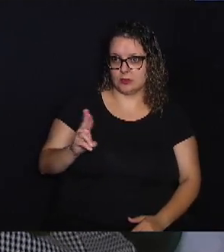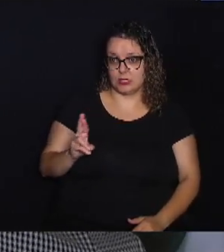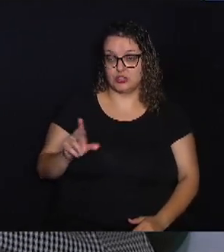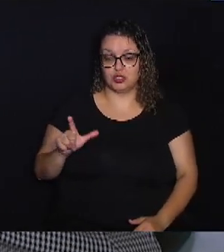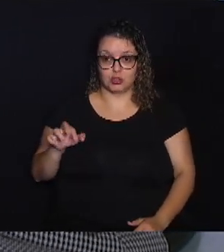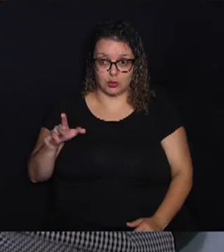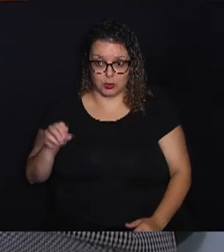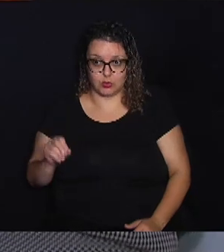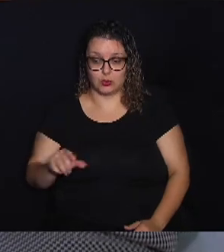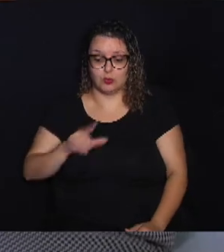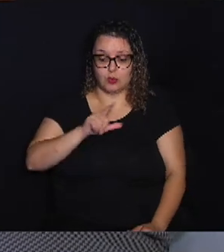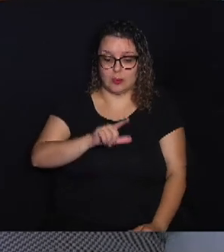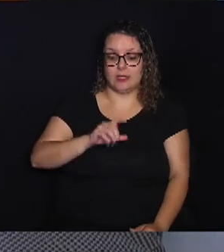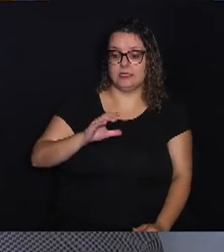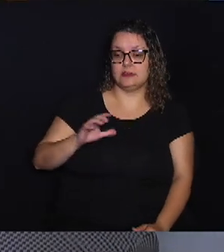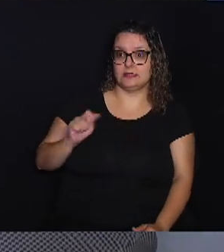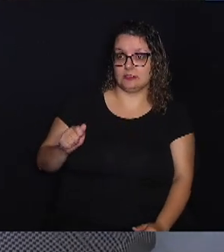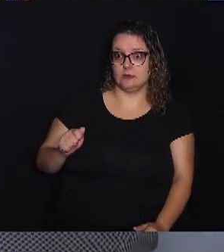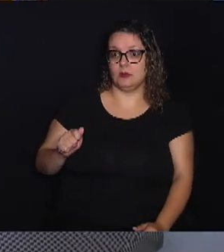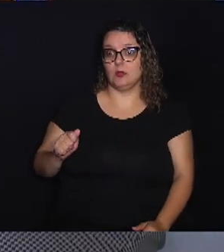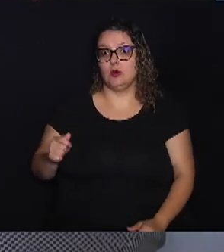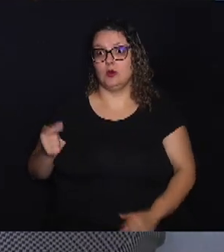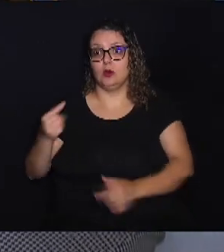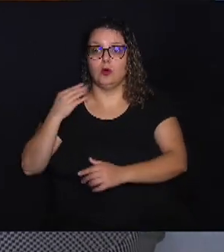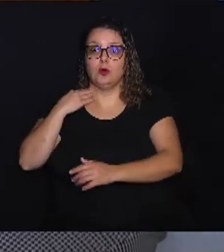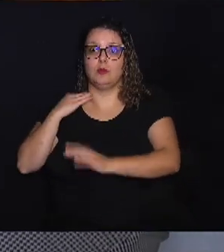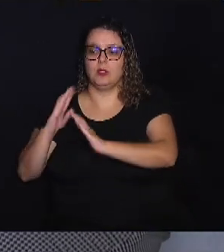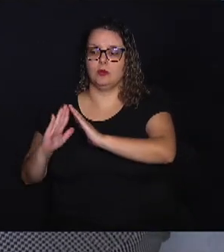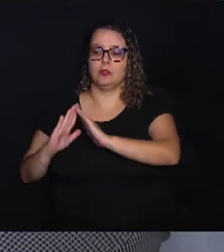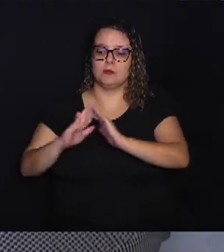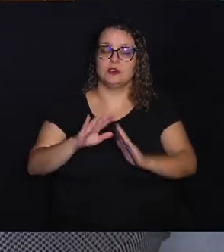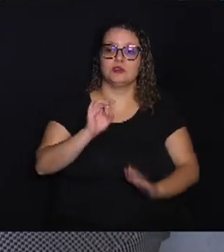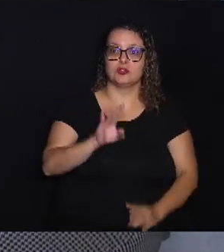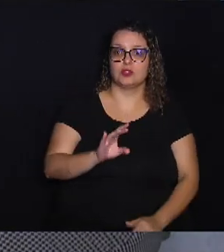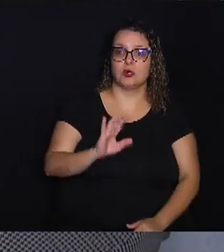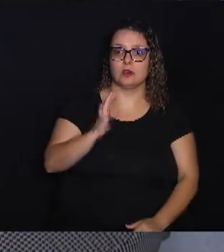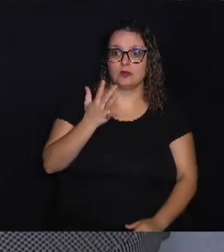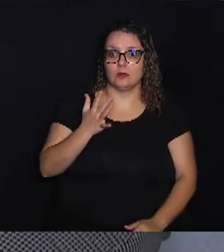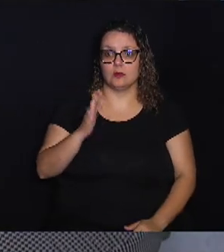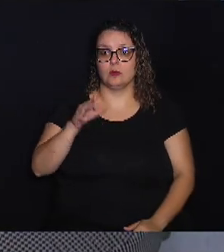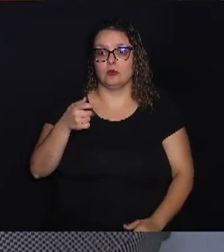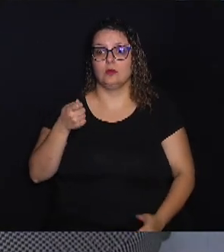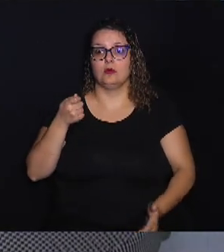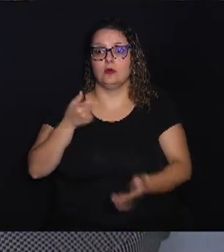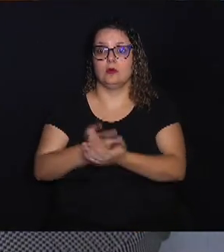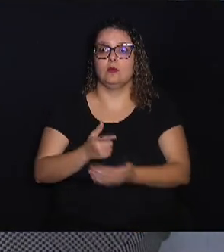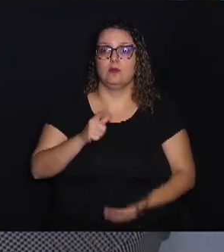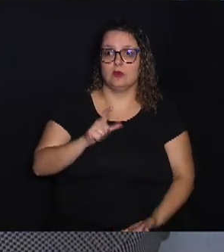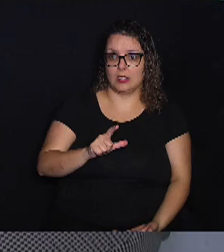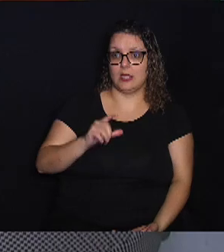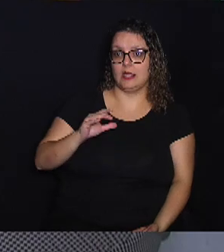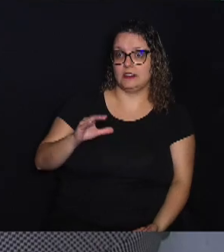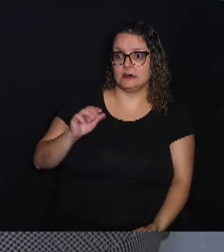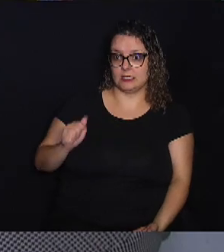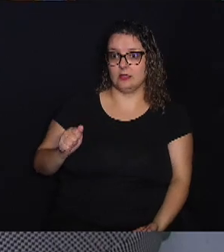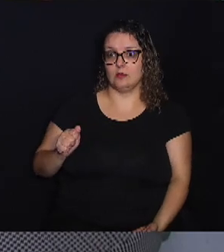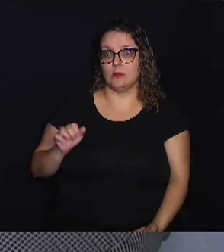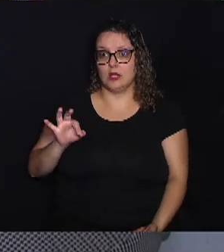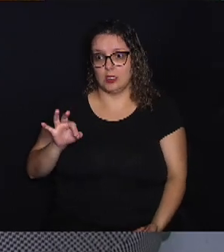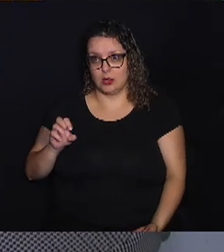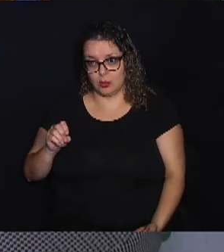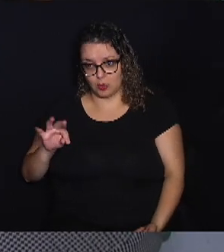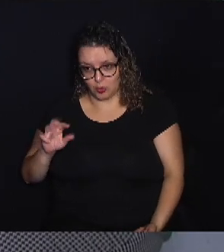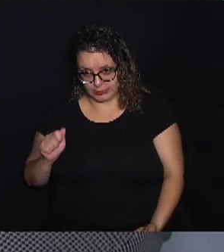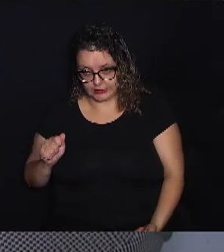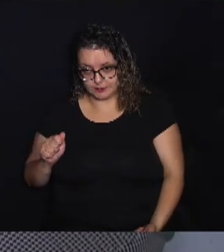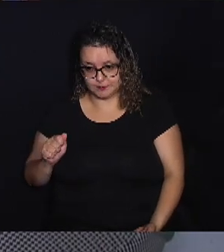no LCA, um empréstimo só pode acontecer quando você compra o LCA, uma cota de LCA, o